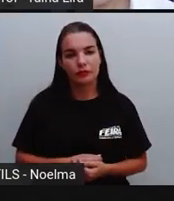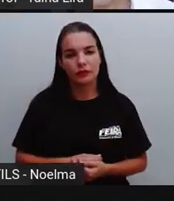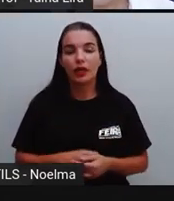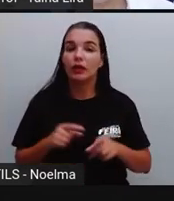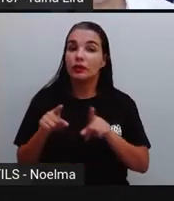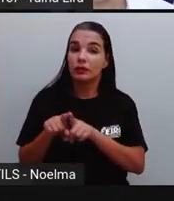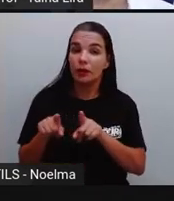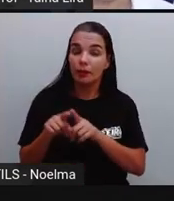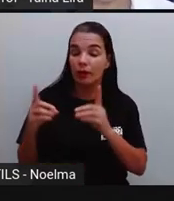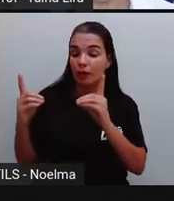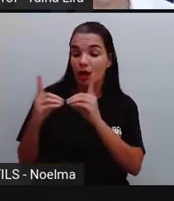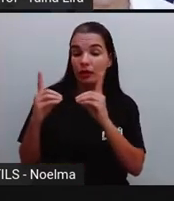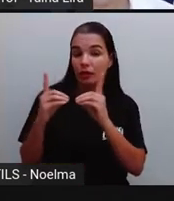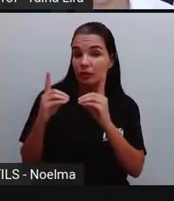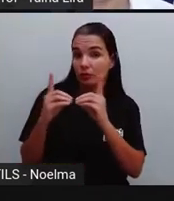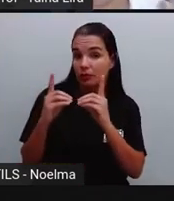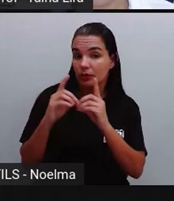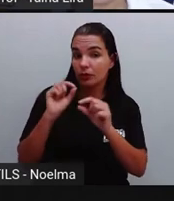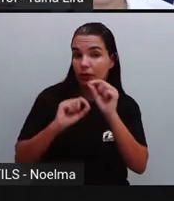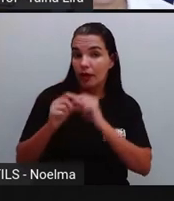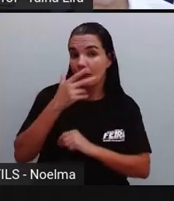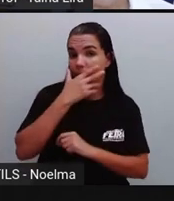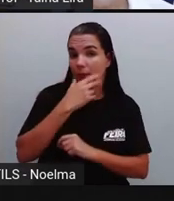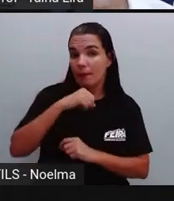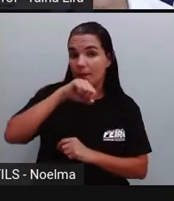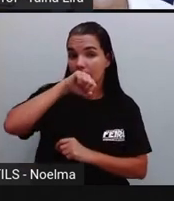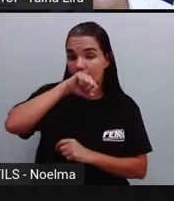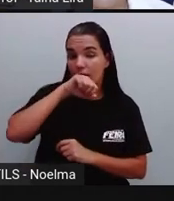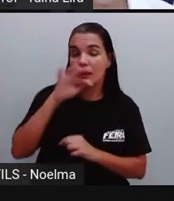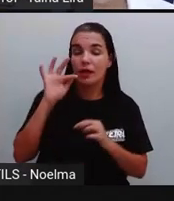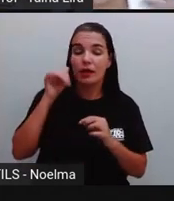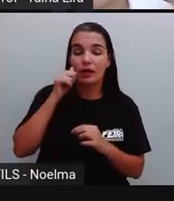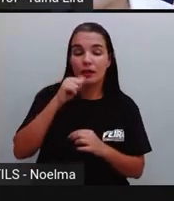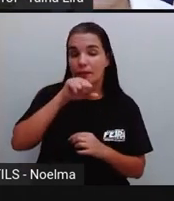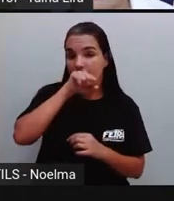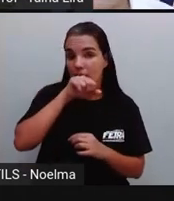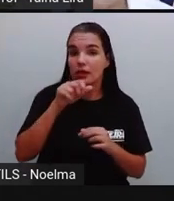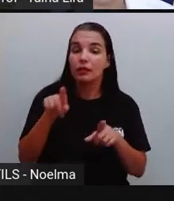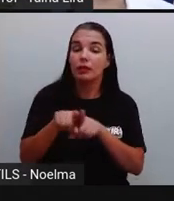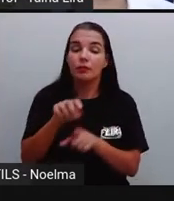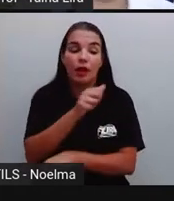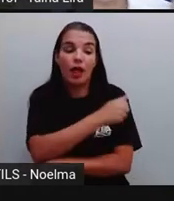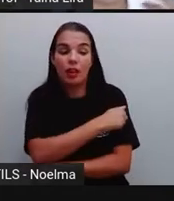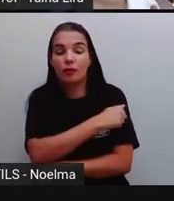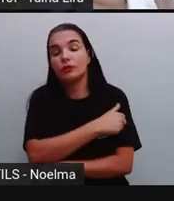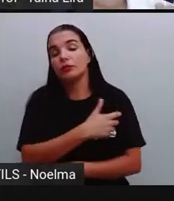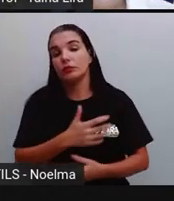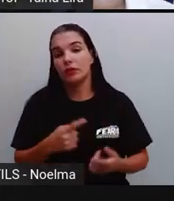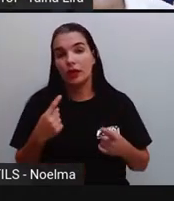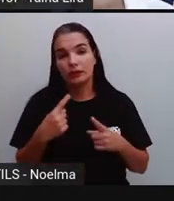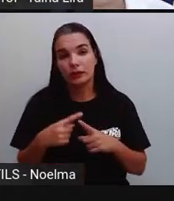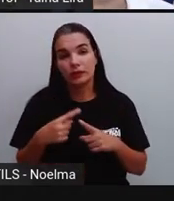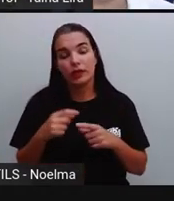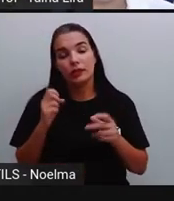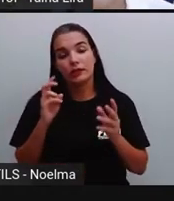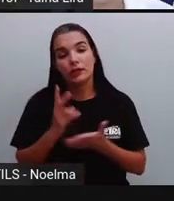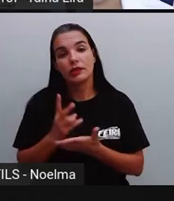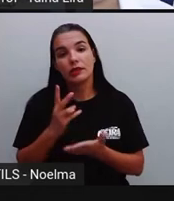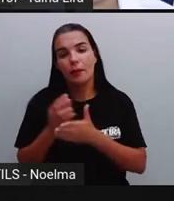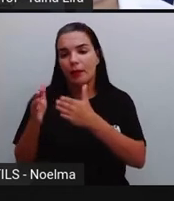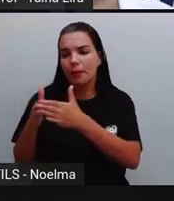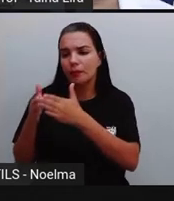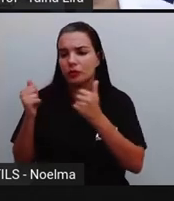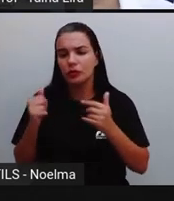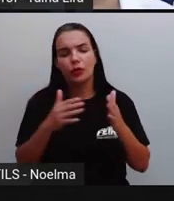E ele também, ó, atende pais e alunos, tá? Sempre que necessário, sempre que solicitado pelos pais,